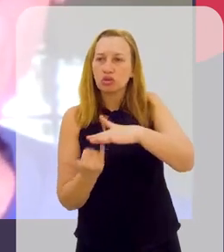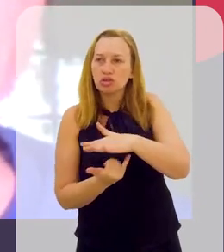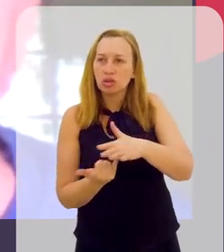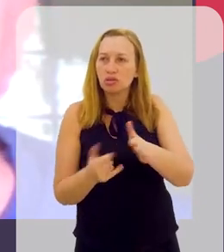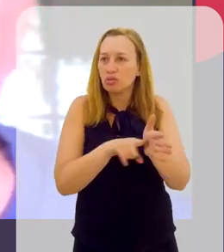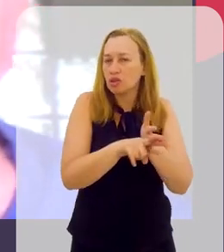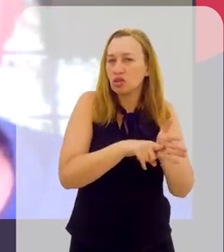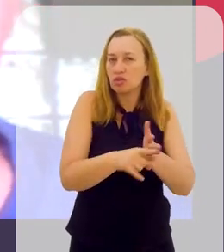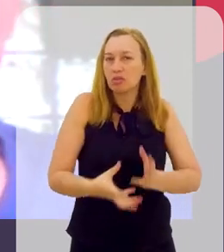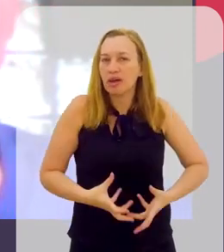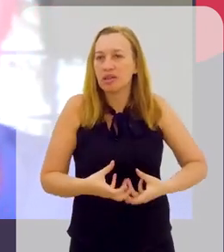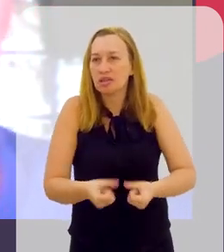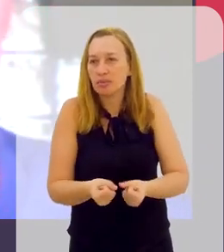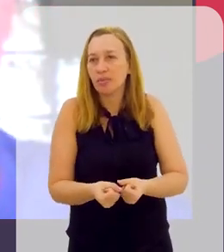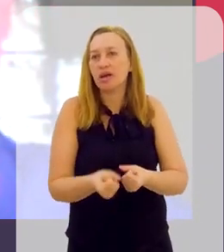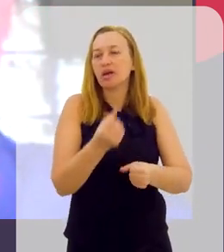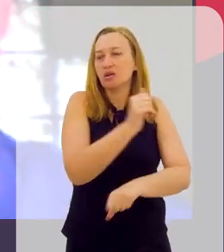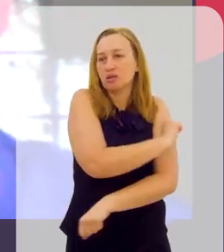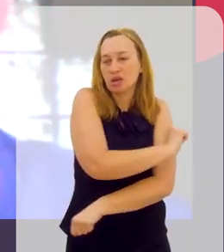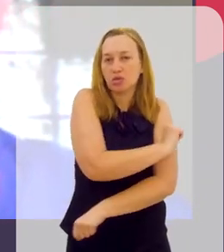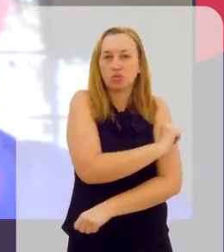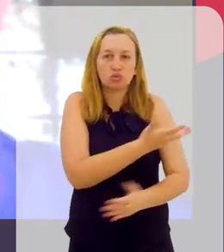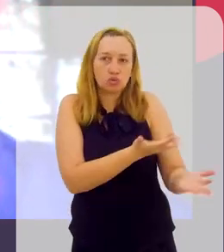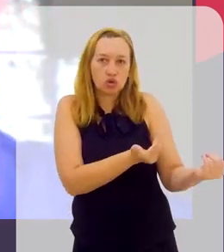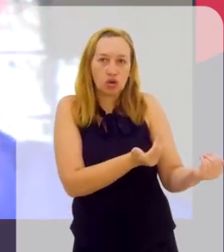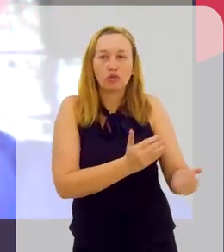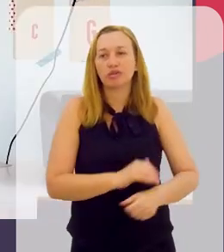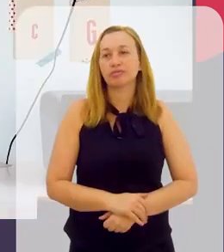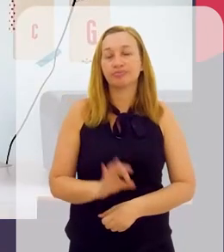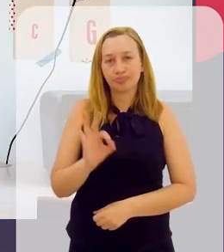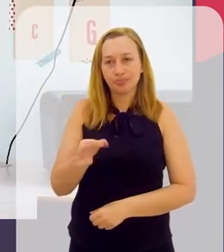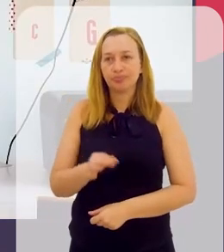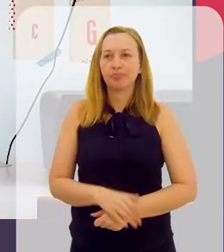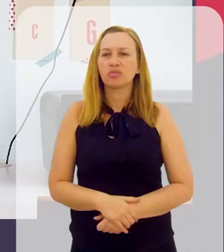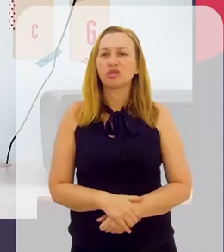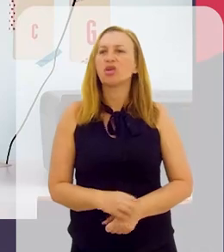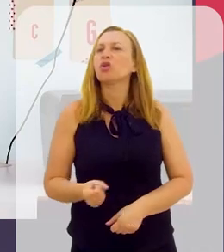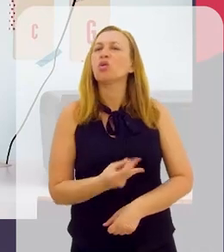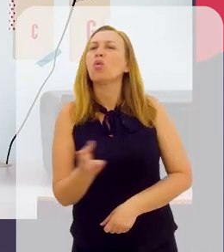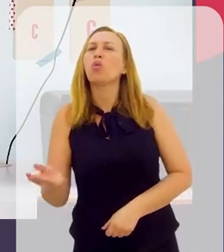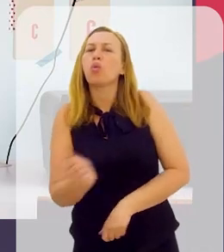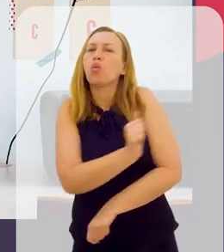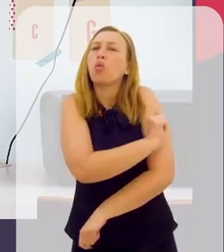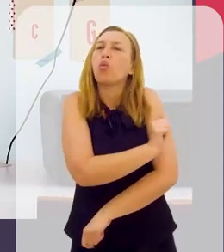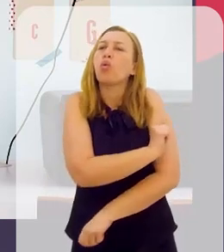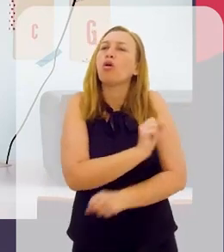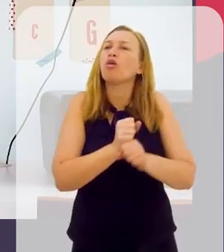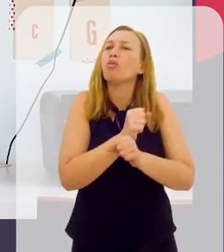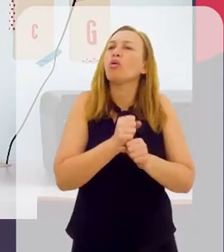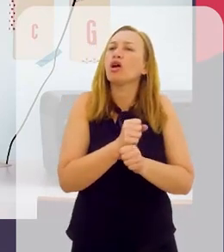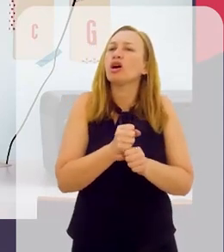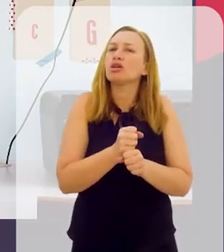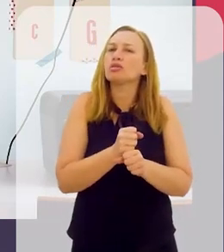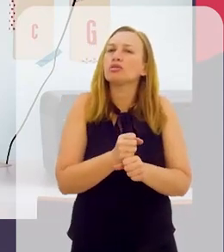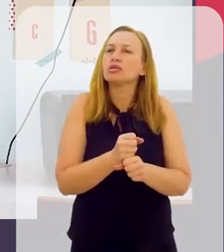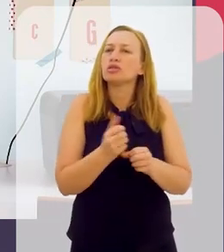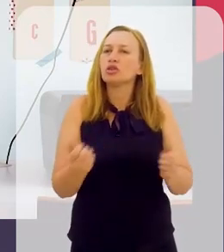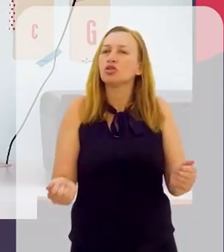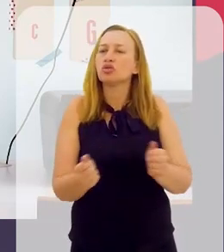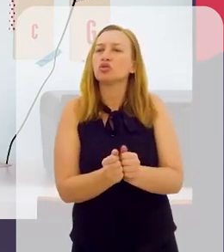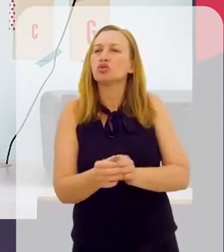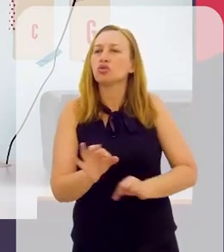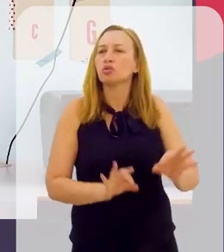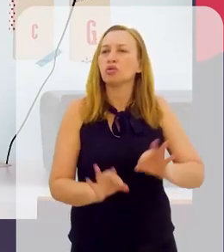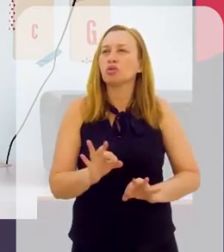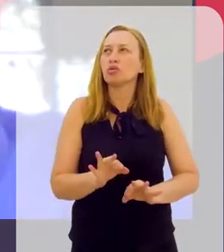pesquisa para receber esses alunos, esses jovens. Certo. E quantos alunos por ano participam do